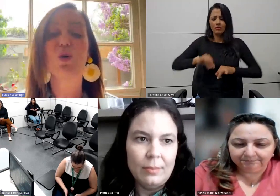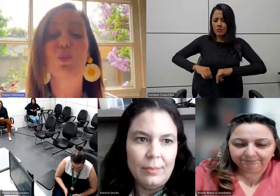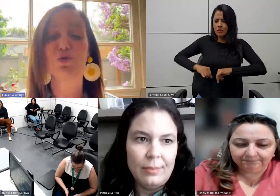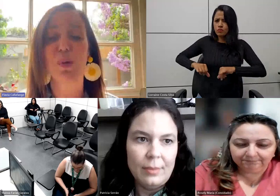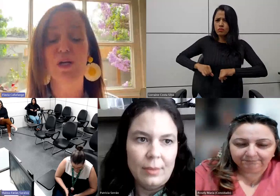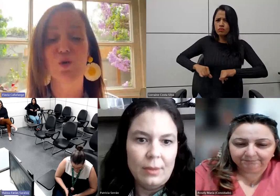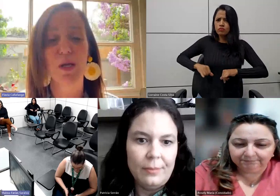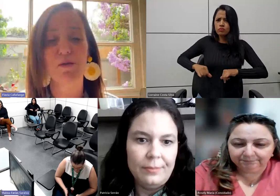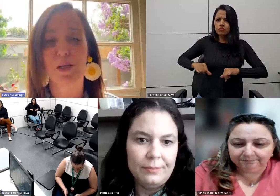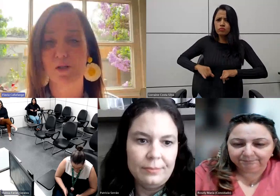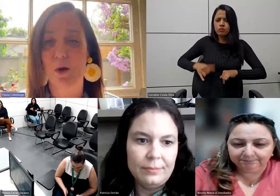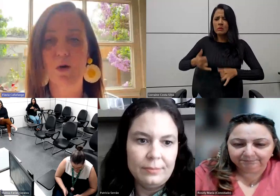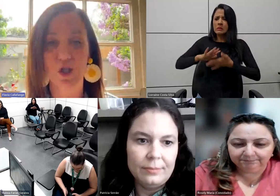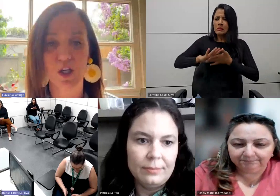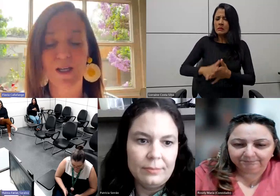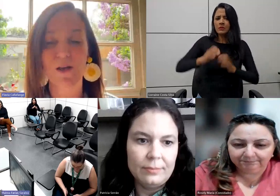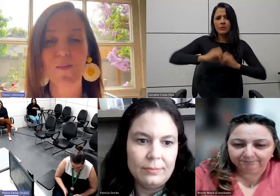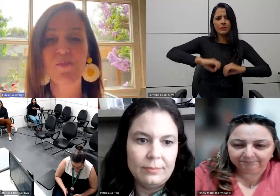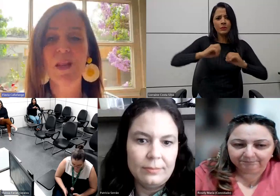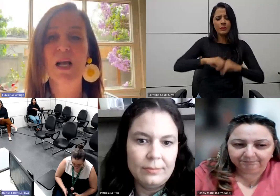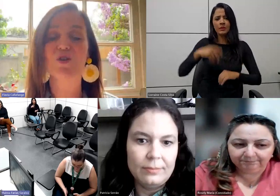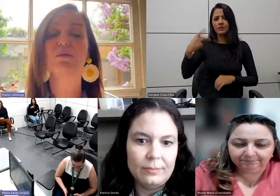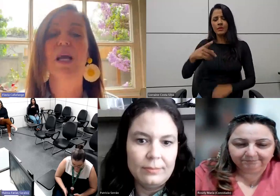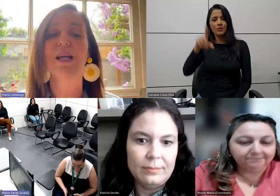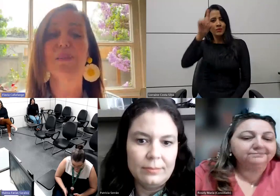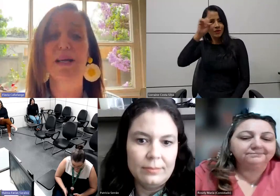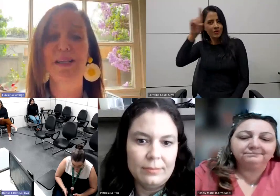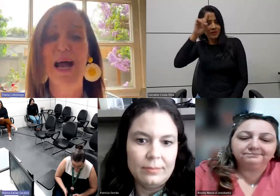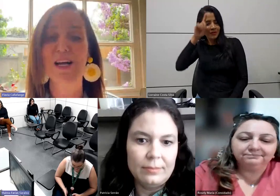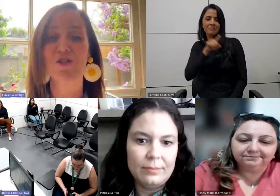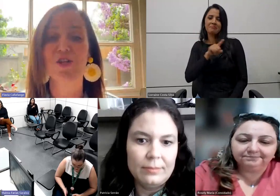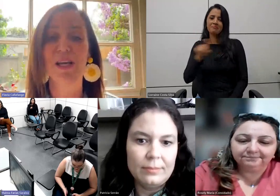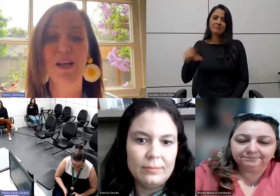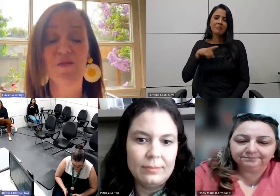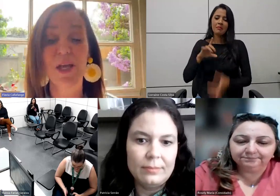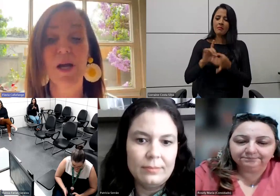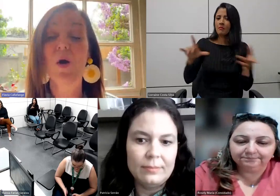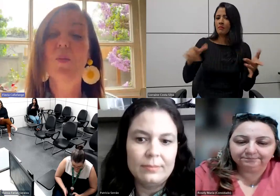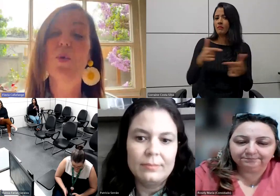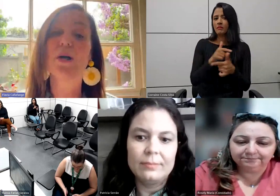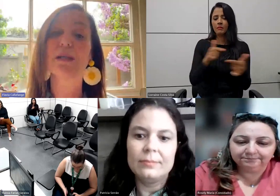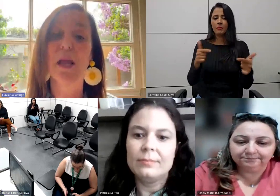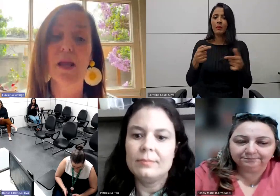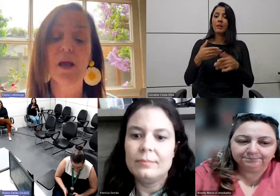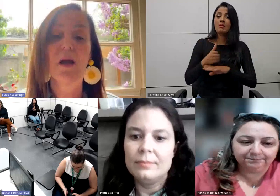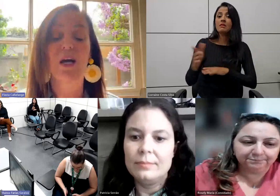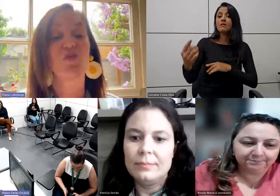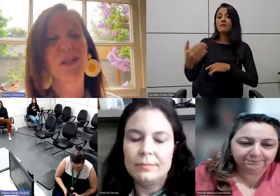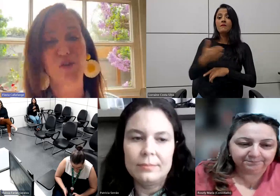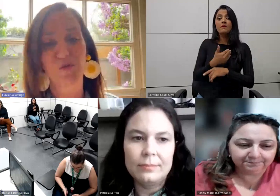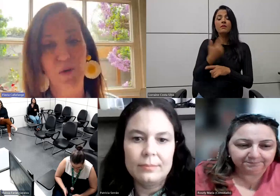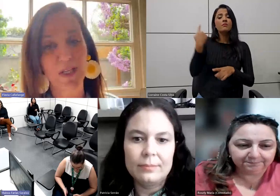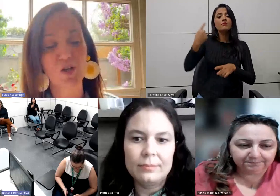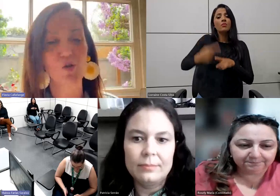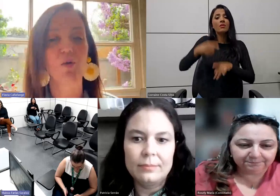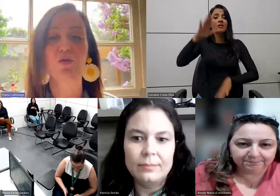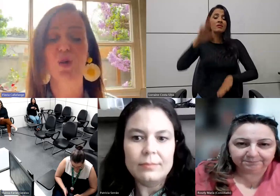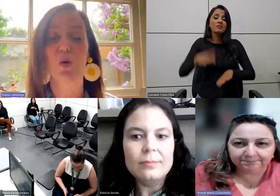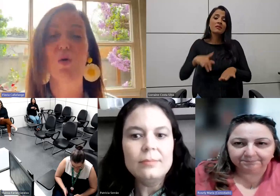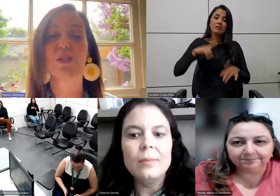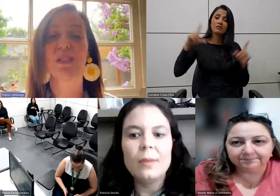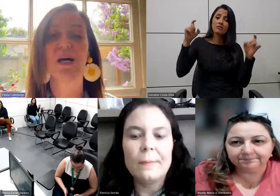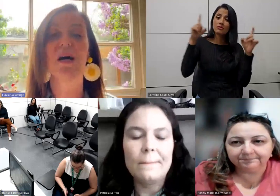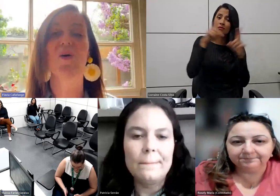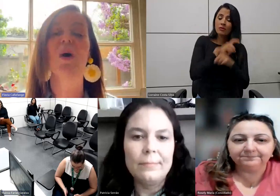algum tipo de prejuízo na sua rotina, elas não têm liberdade de ir vir, porque têm, às vezes, dificuldade